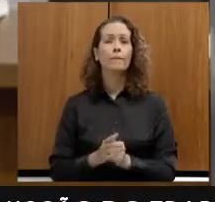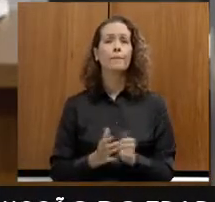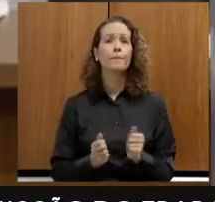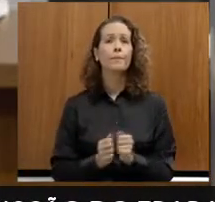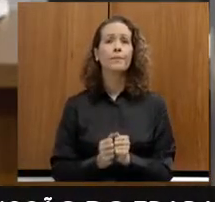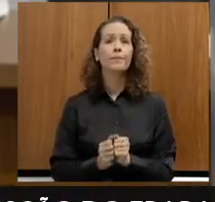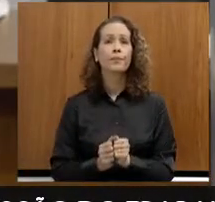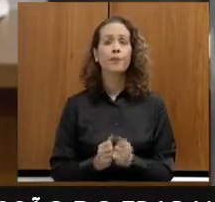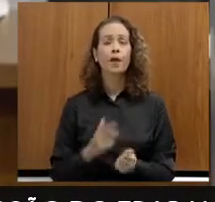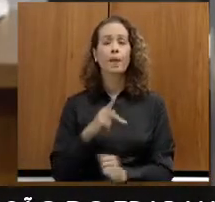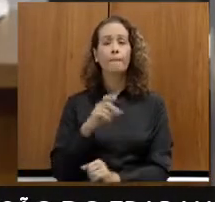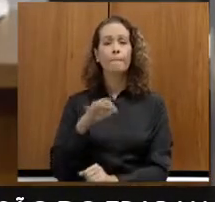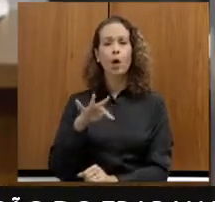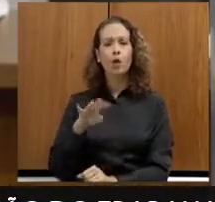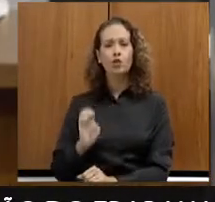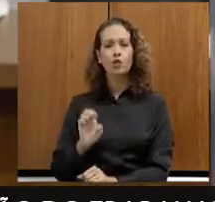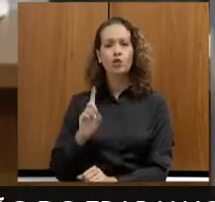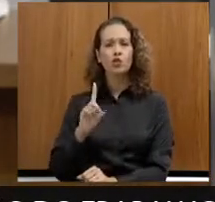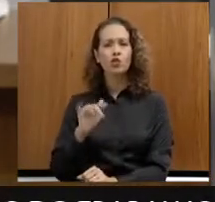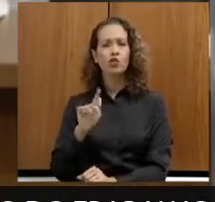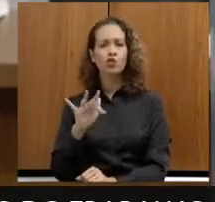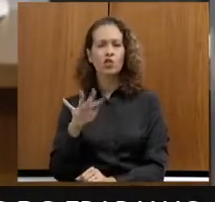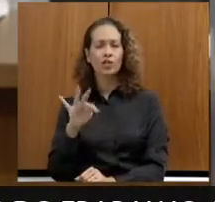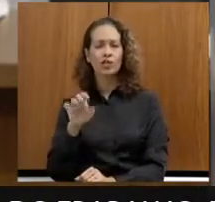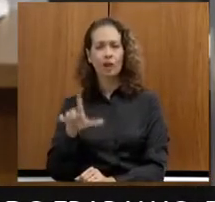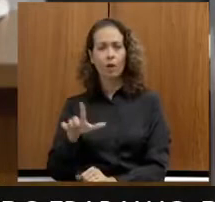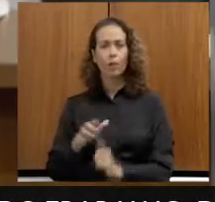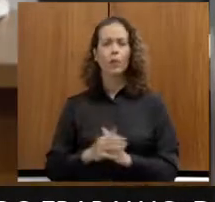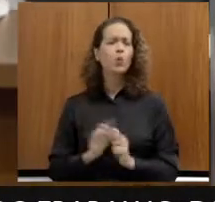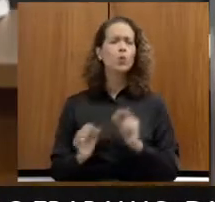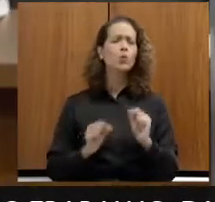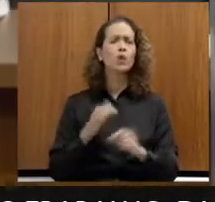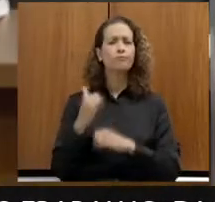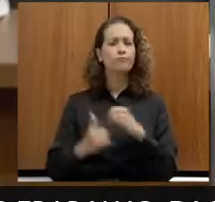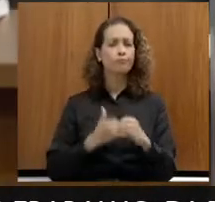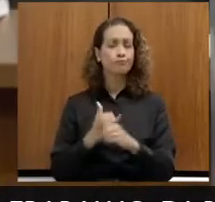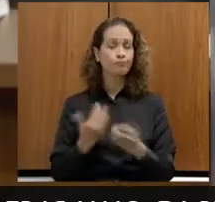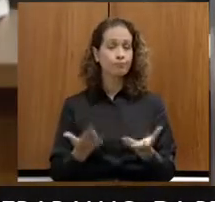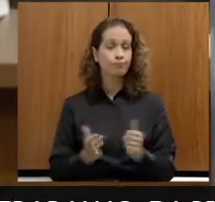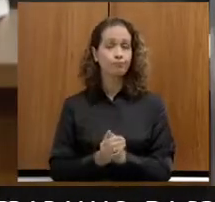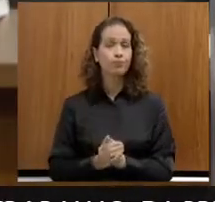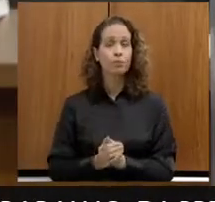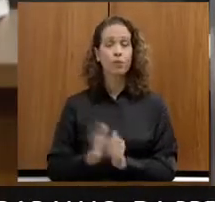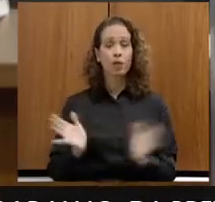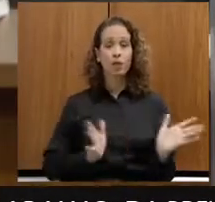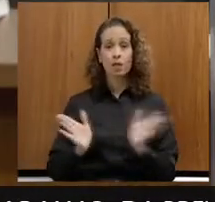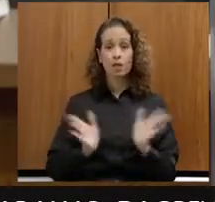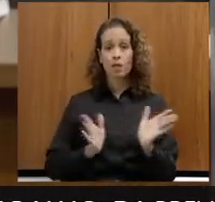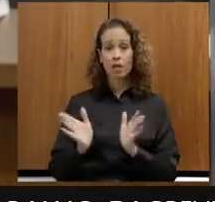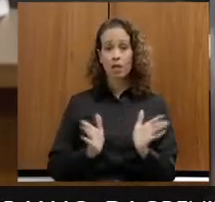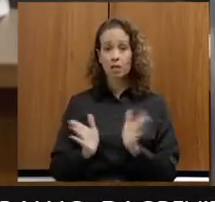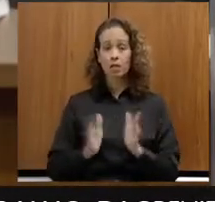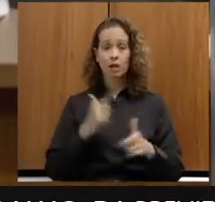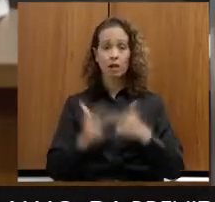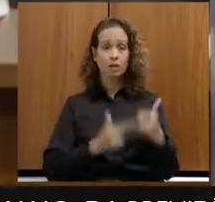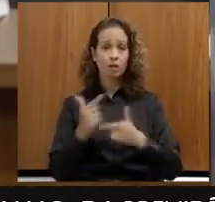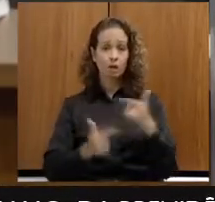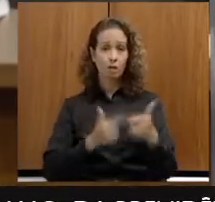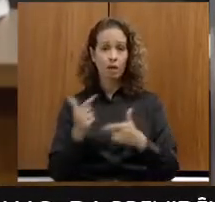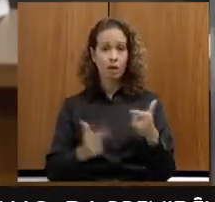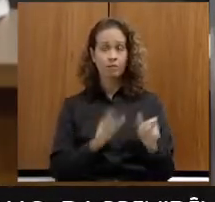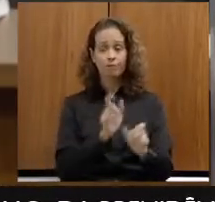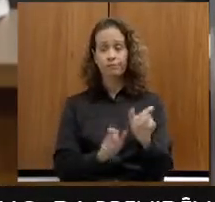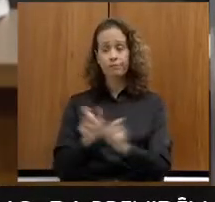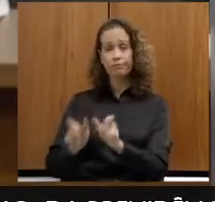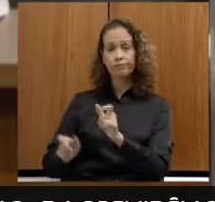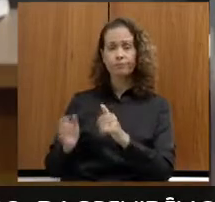ponte digital. Hoje, gente, o que é essa ponte digital? É um acesso ao trabalhador ao serviço digitalizado do CIM. O